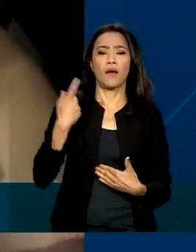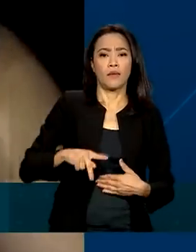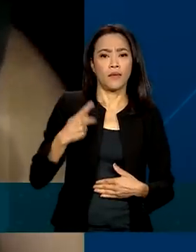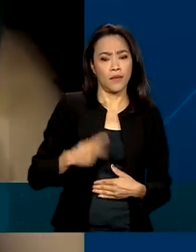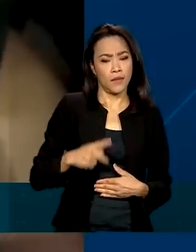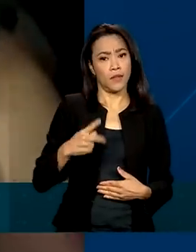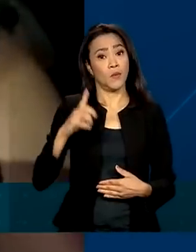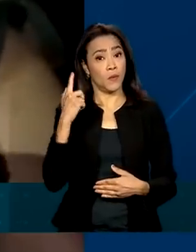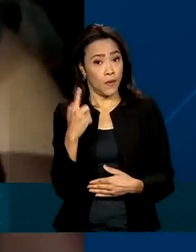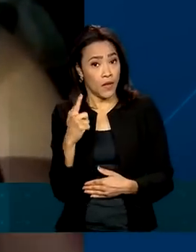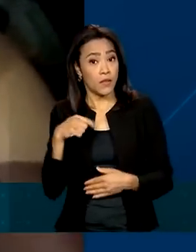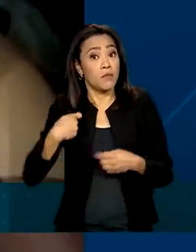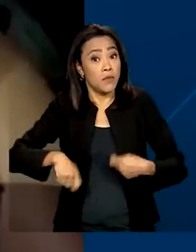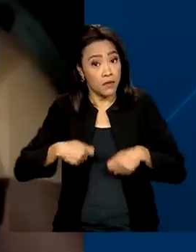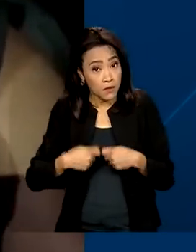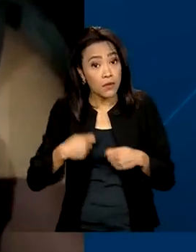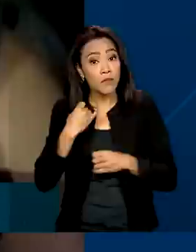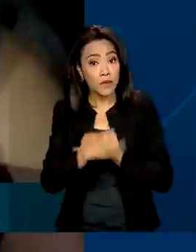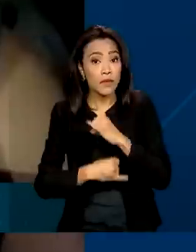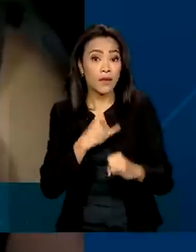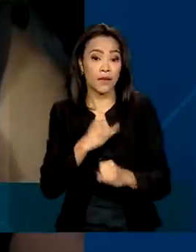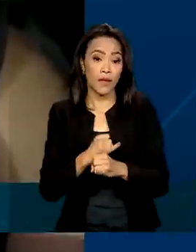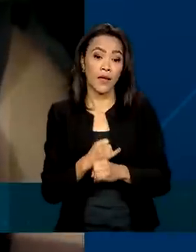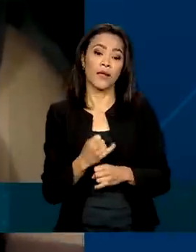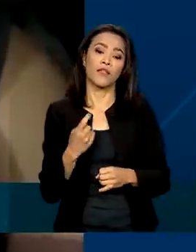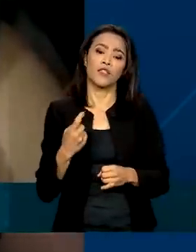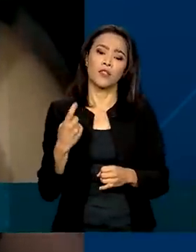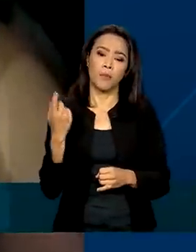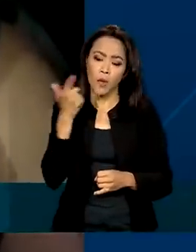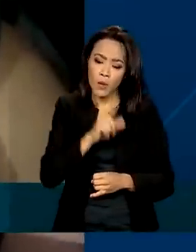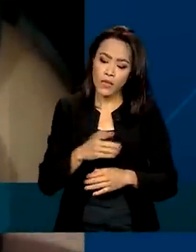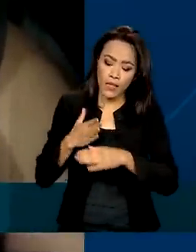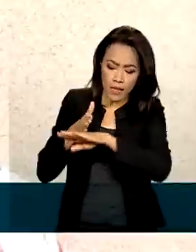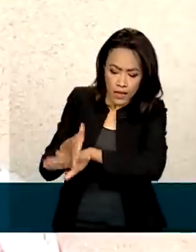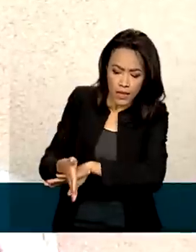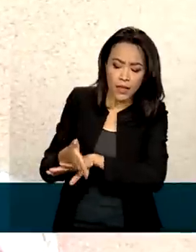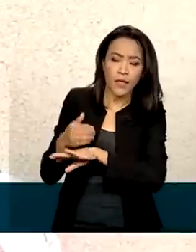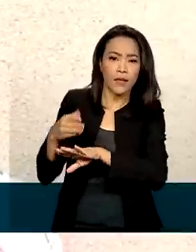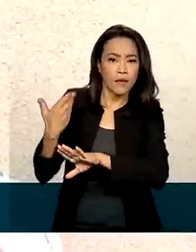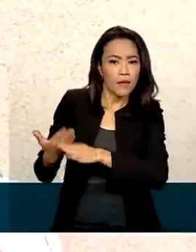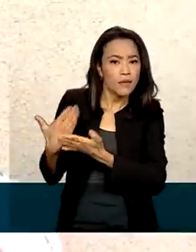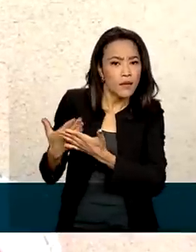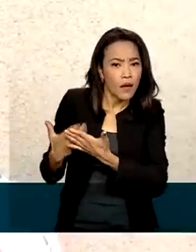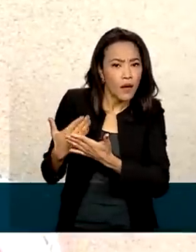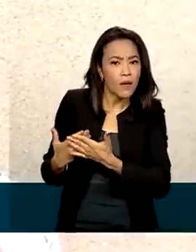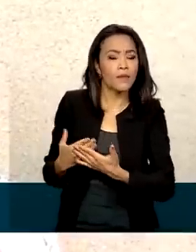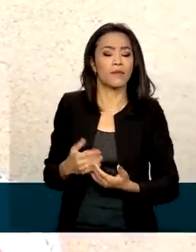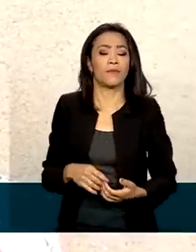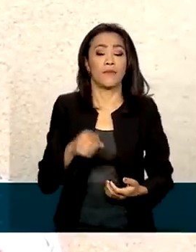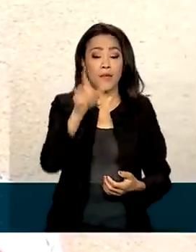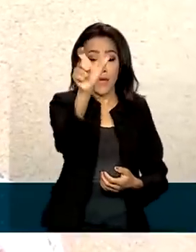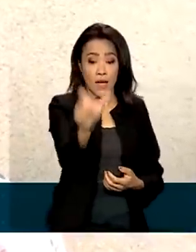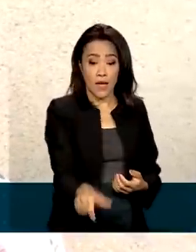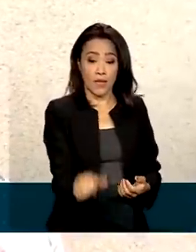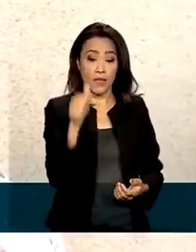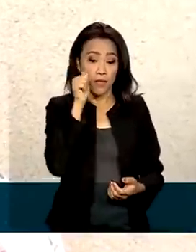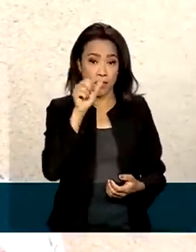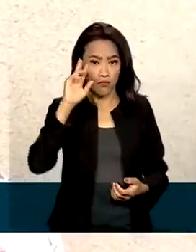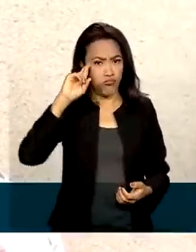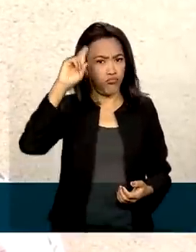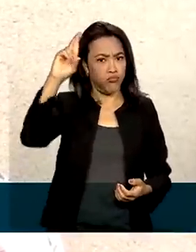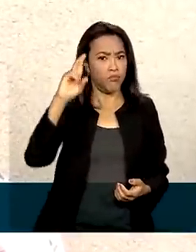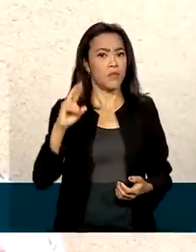que precisamos da internet para abrir as aulas, os links. A gestora da escola, onde a Elenice estuda,